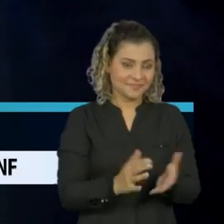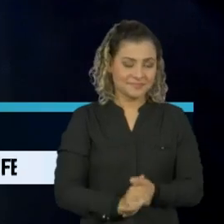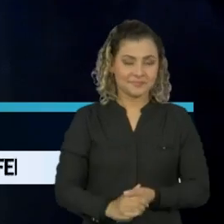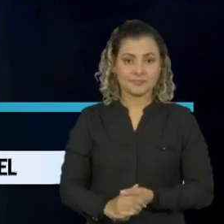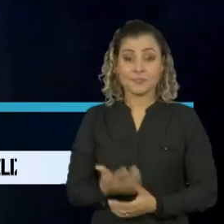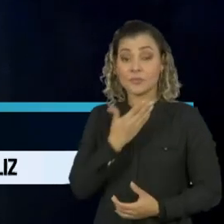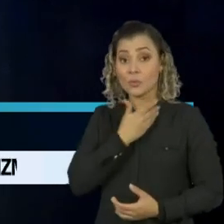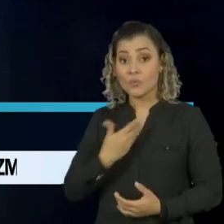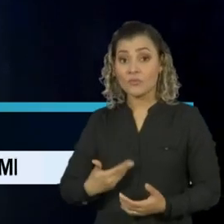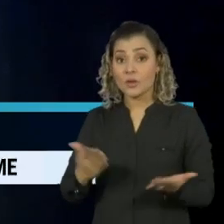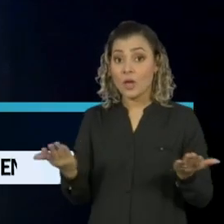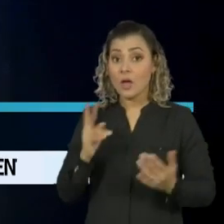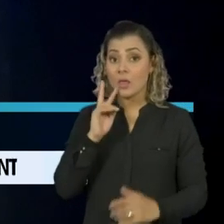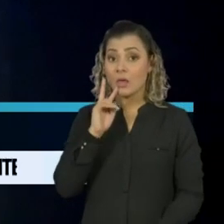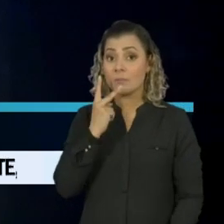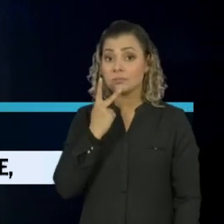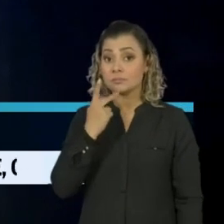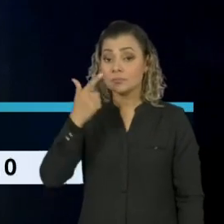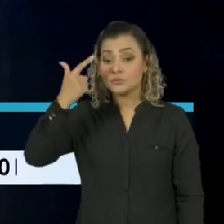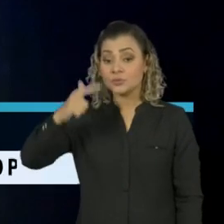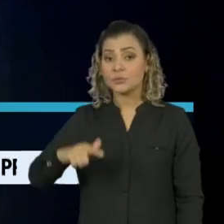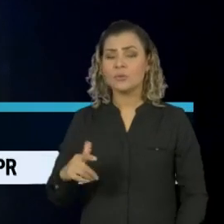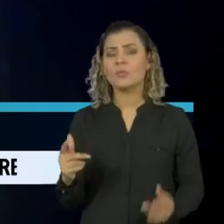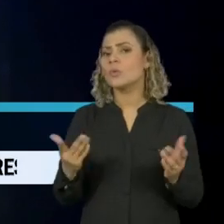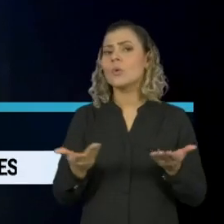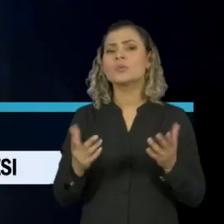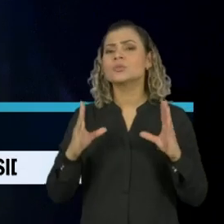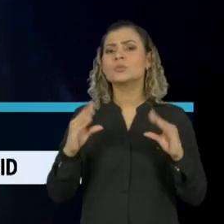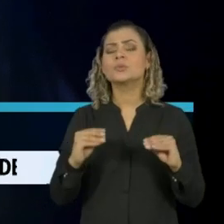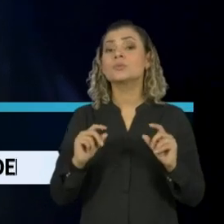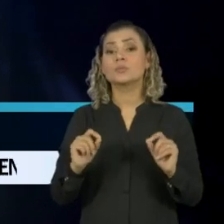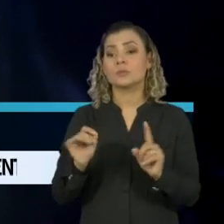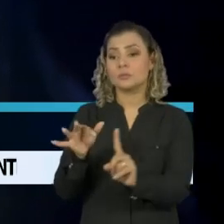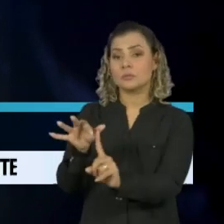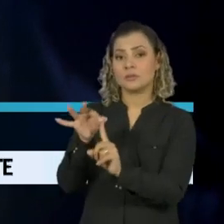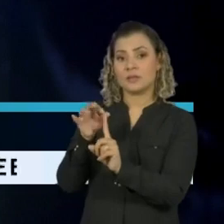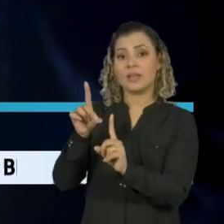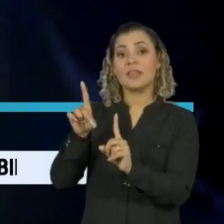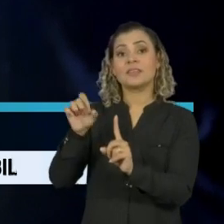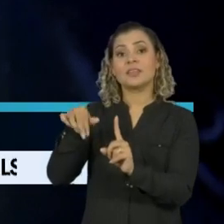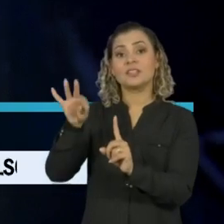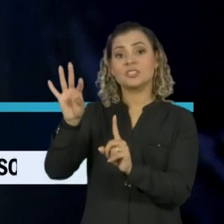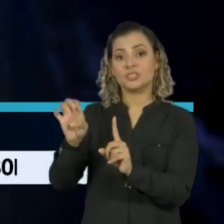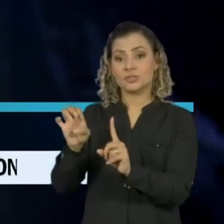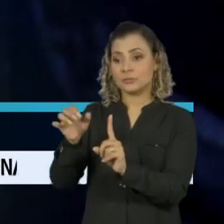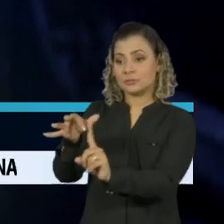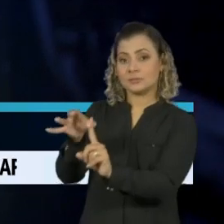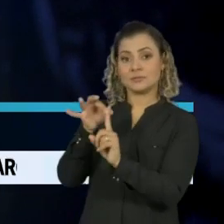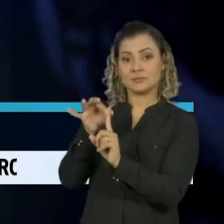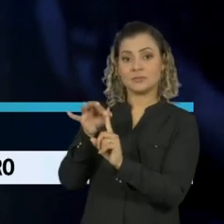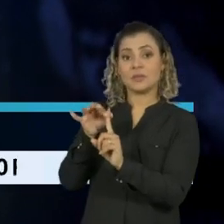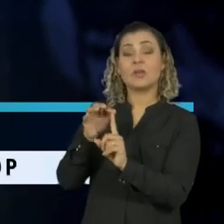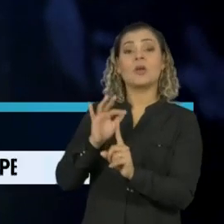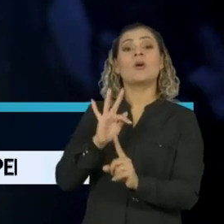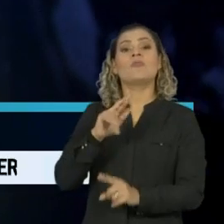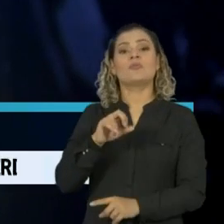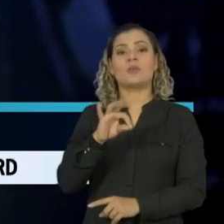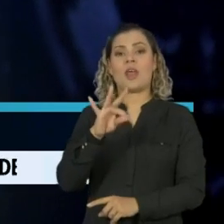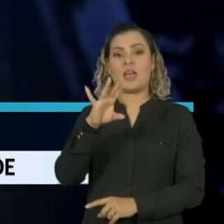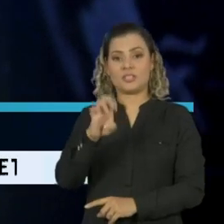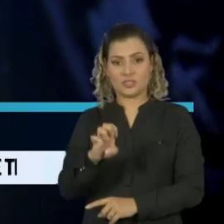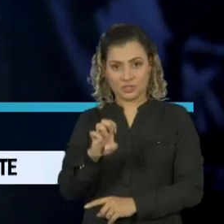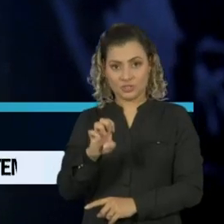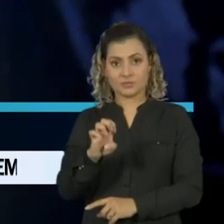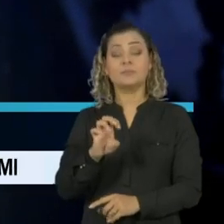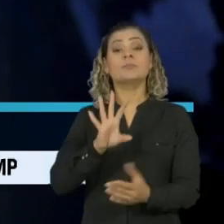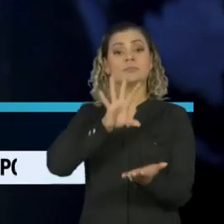O governo voltou atrás no início da noite e cancelou a nomeação de Dante Mantovani para a presidência da Funarte. De manhã, o